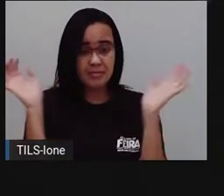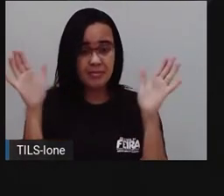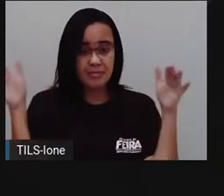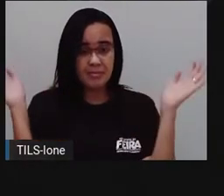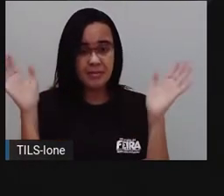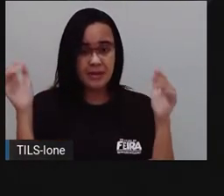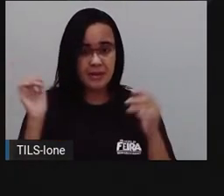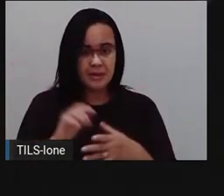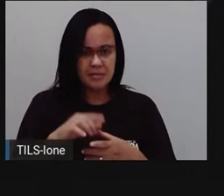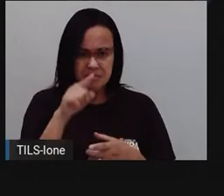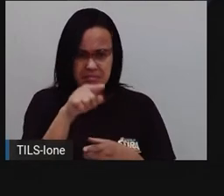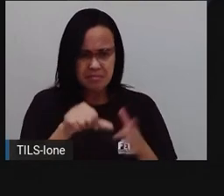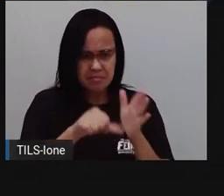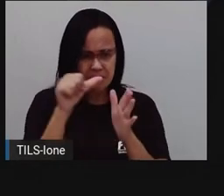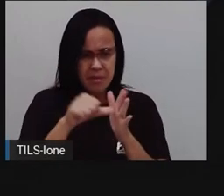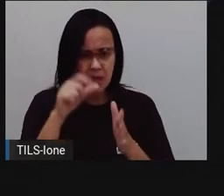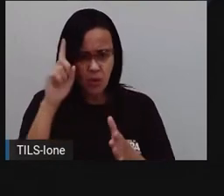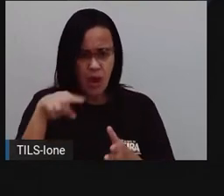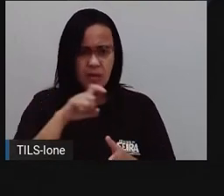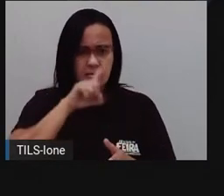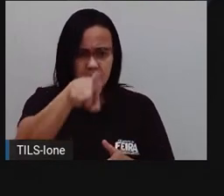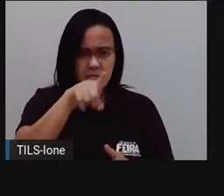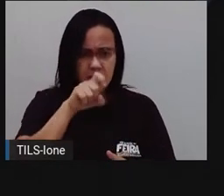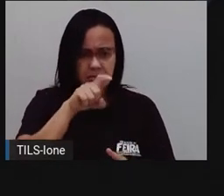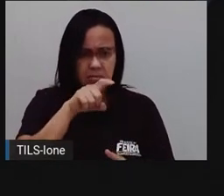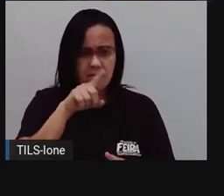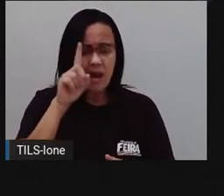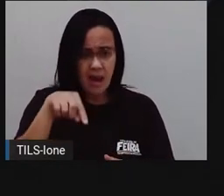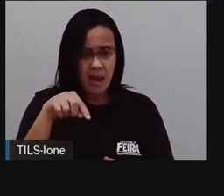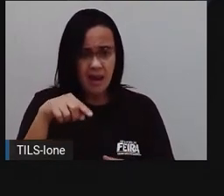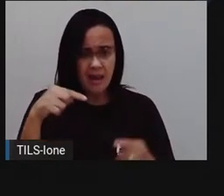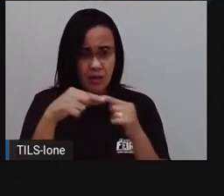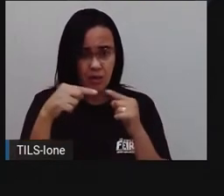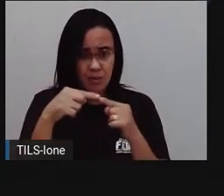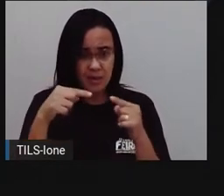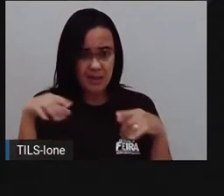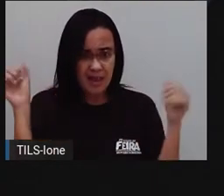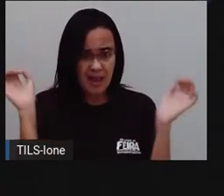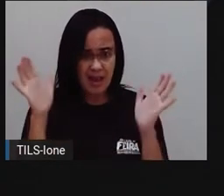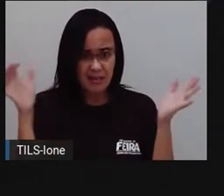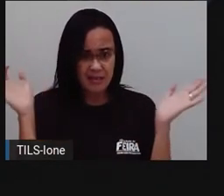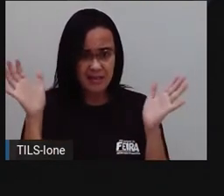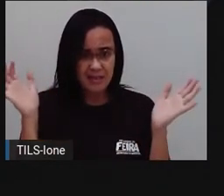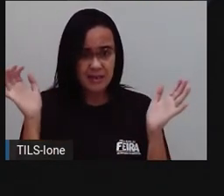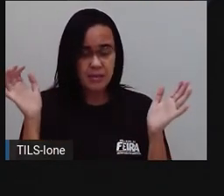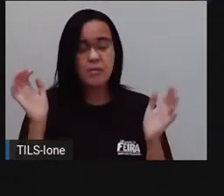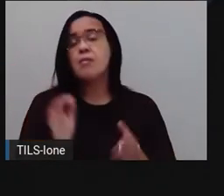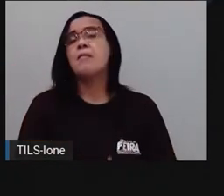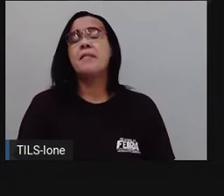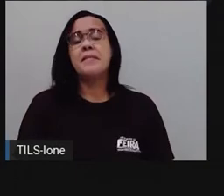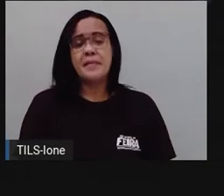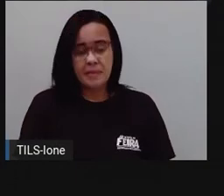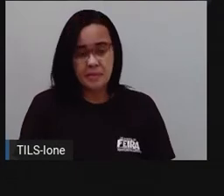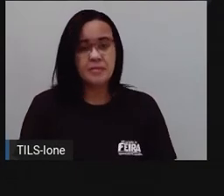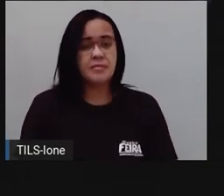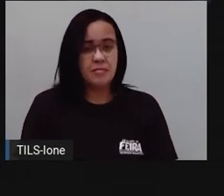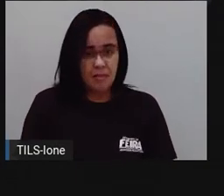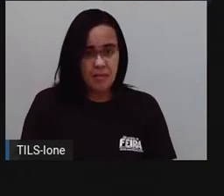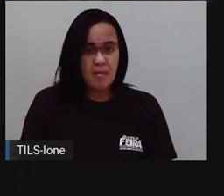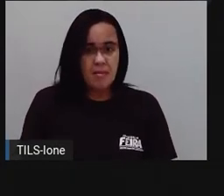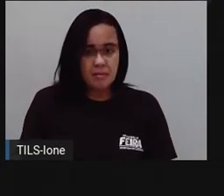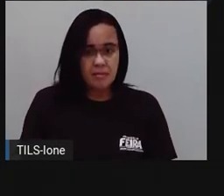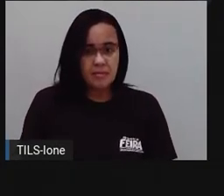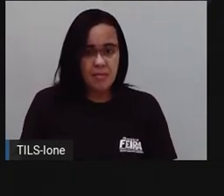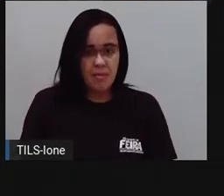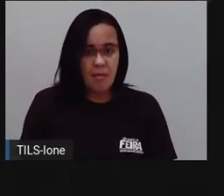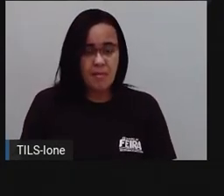tamanduá é uma ave? Não. Então a gente vai, ó, deixa pra eu pegar aqui. De amarelo a gente vai arriscar, né? Fazer um